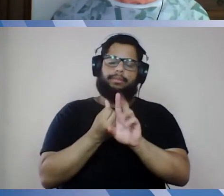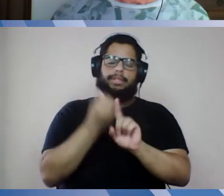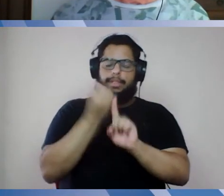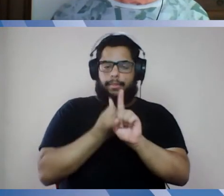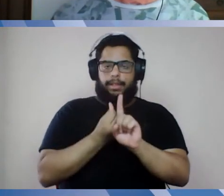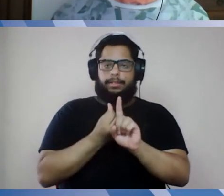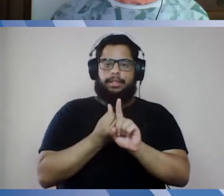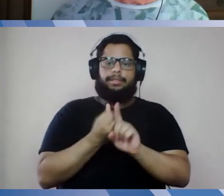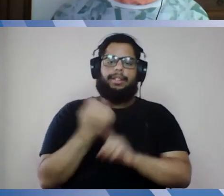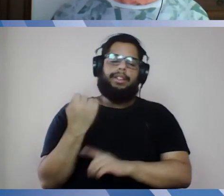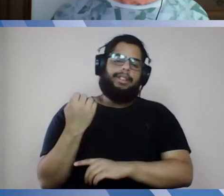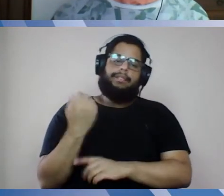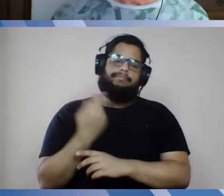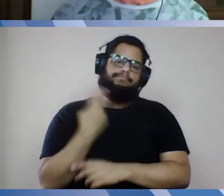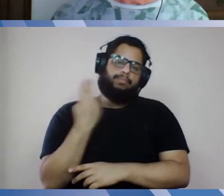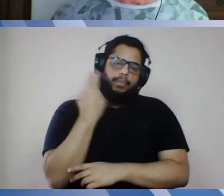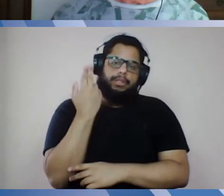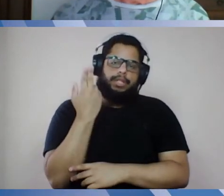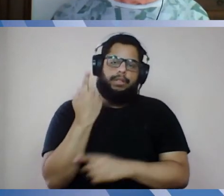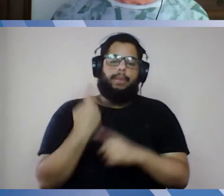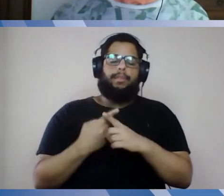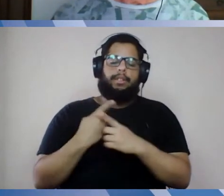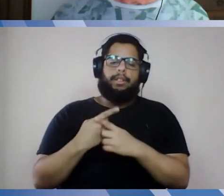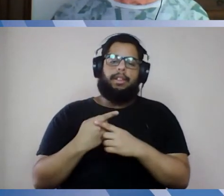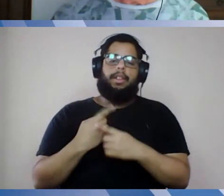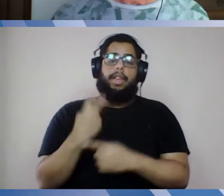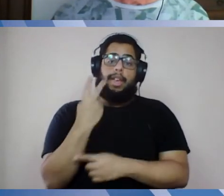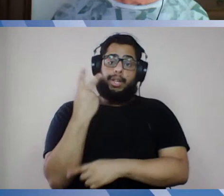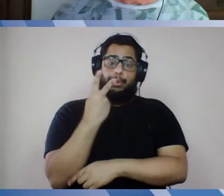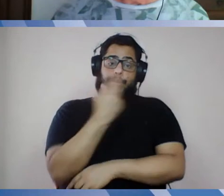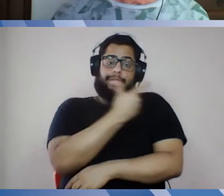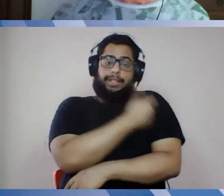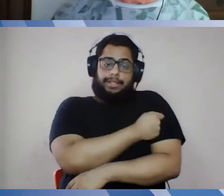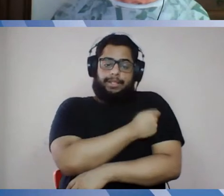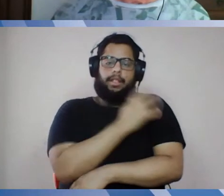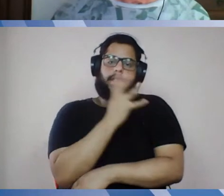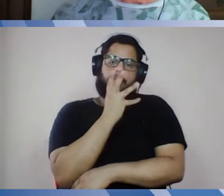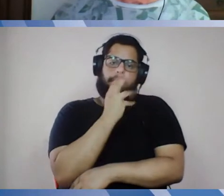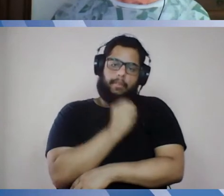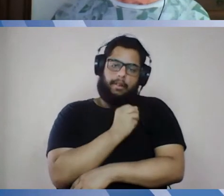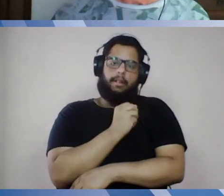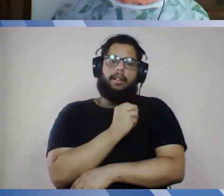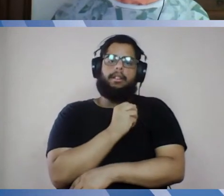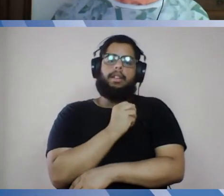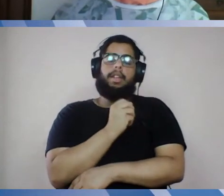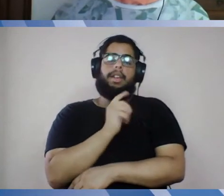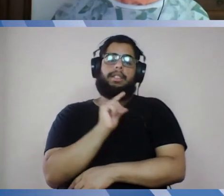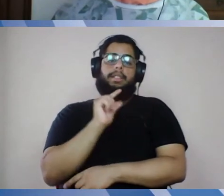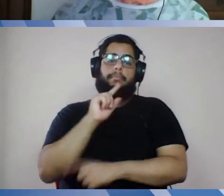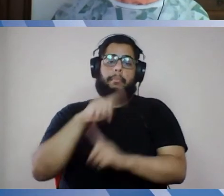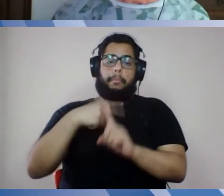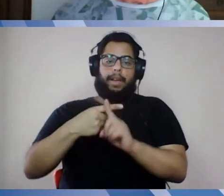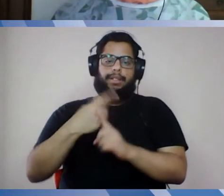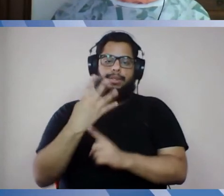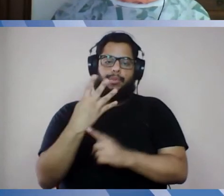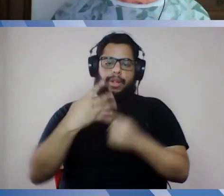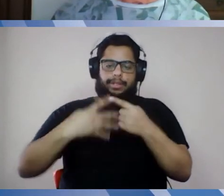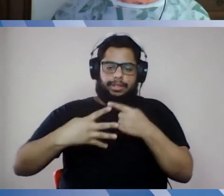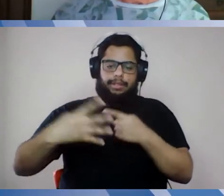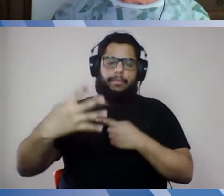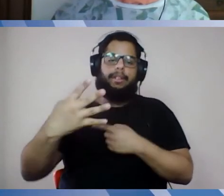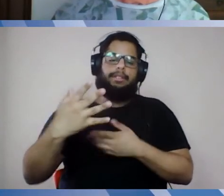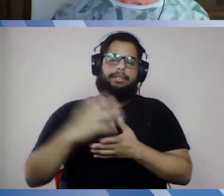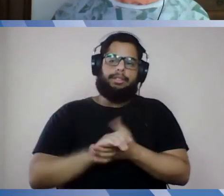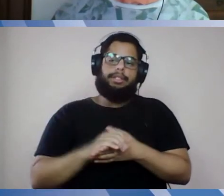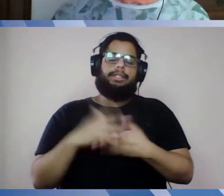tempo que isso leva para que duas doses sejam aplicadas e mais quatro semanas que passem, mas também porque